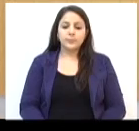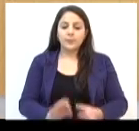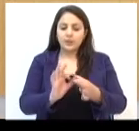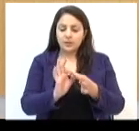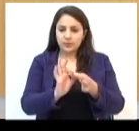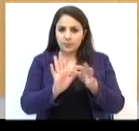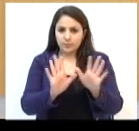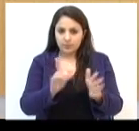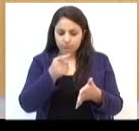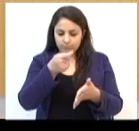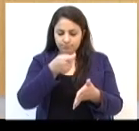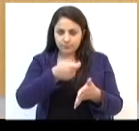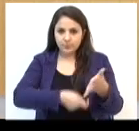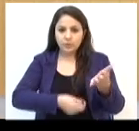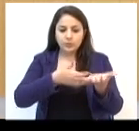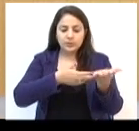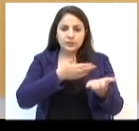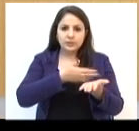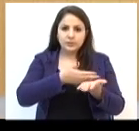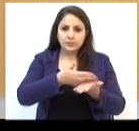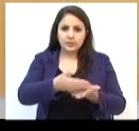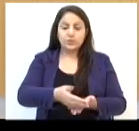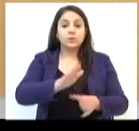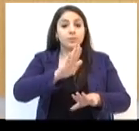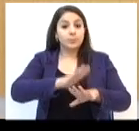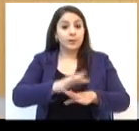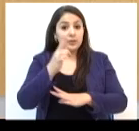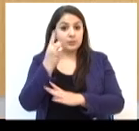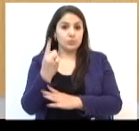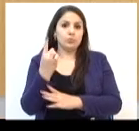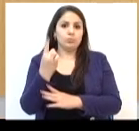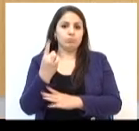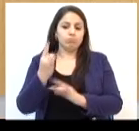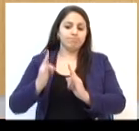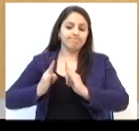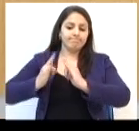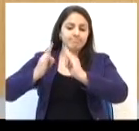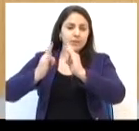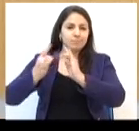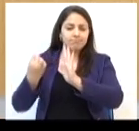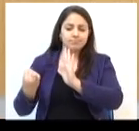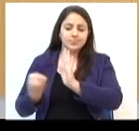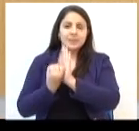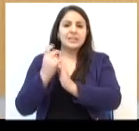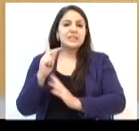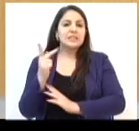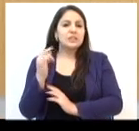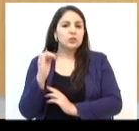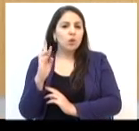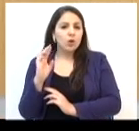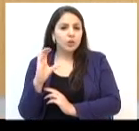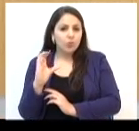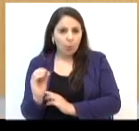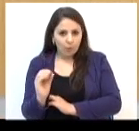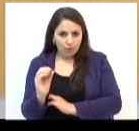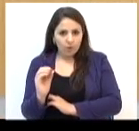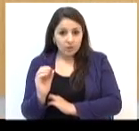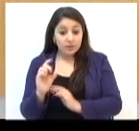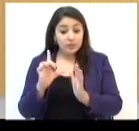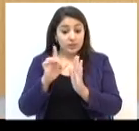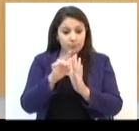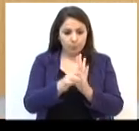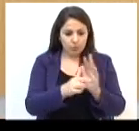Foi autorizado o início da revitalização de mais um prédio histórico. Depois do Teatro Múcio de